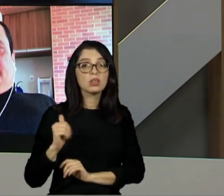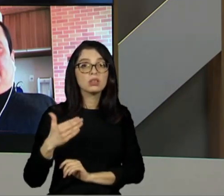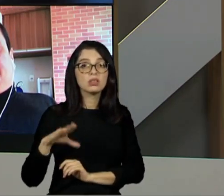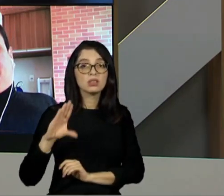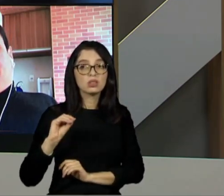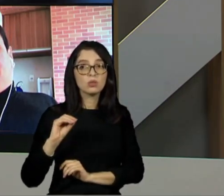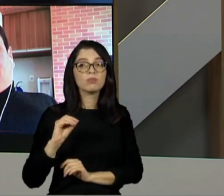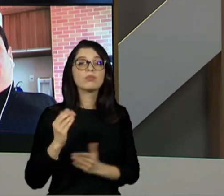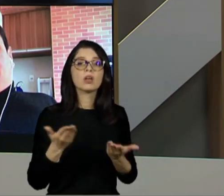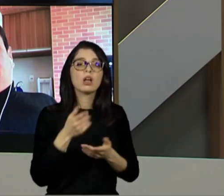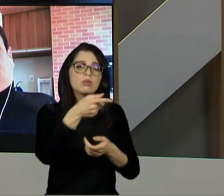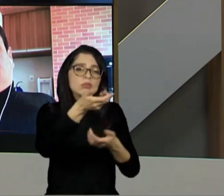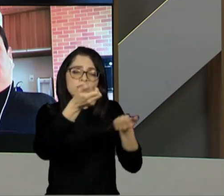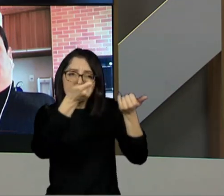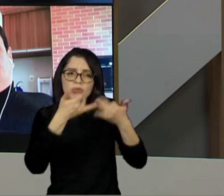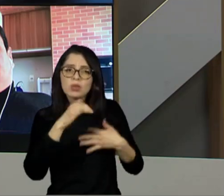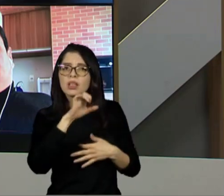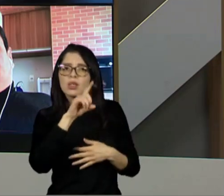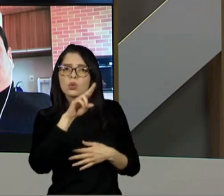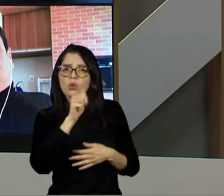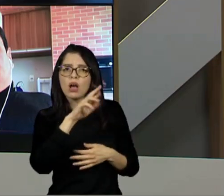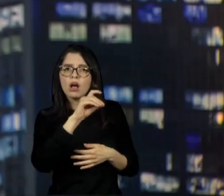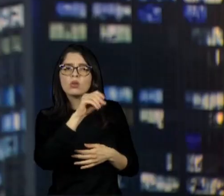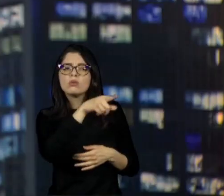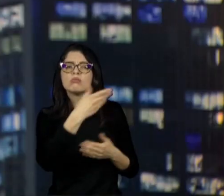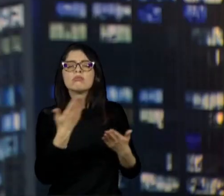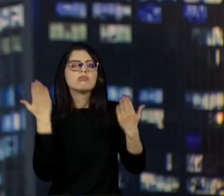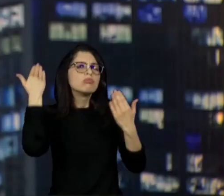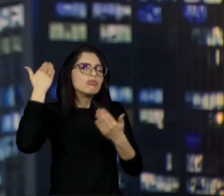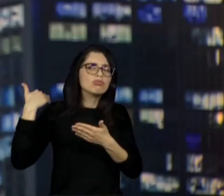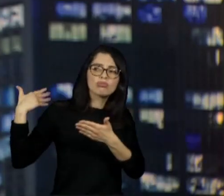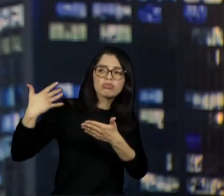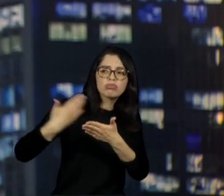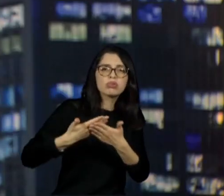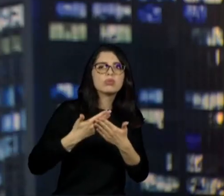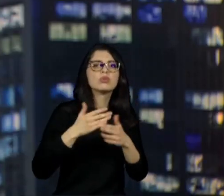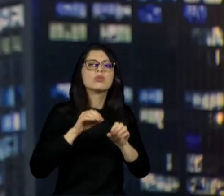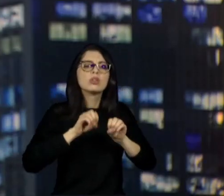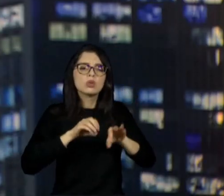a gente, como é que foi para o Leonardo, que estudou em escola pública,